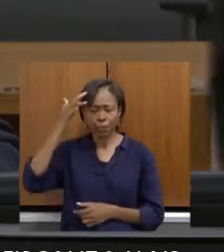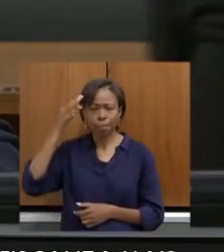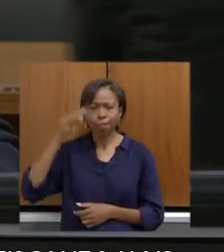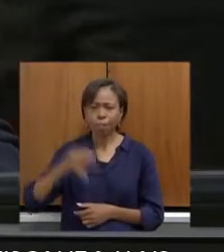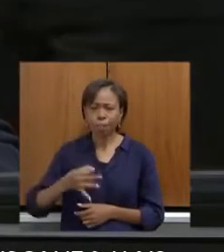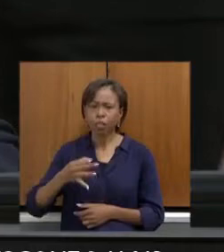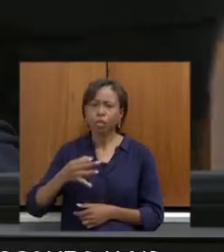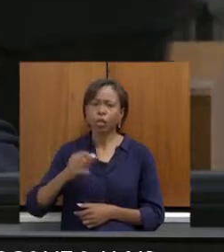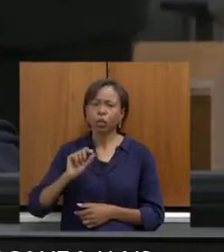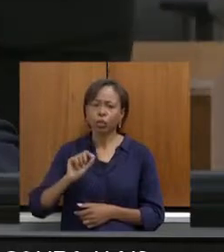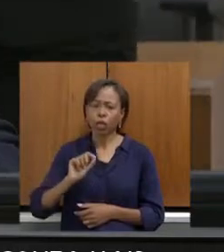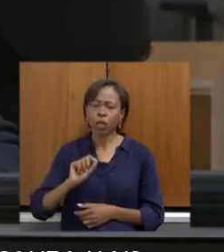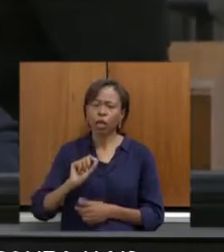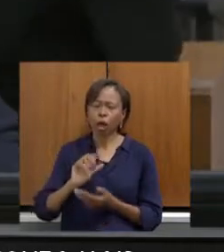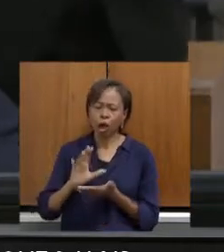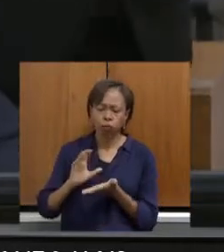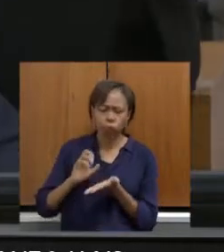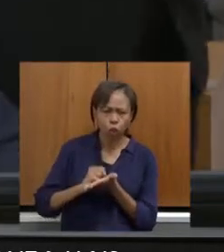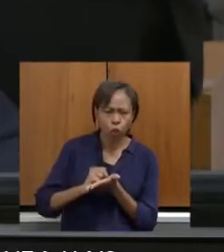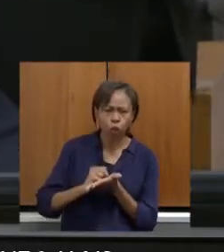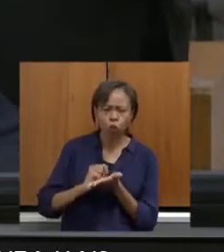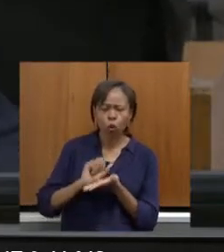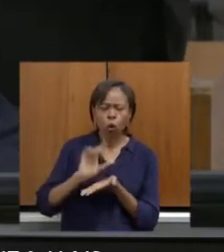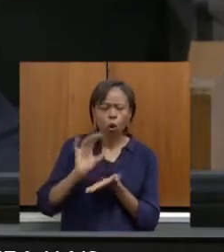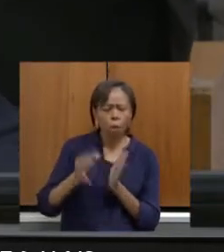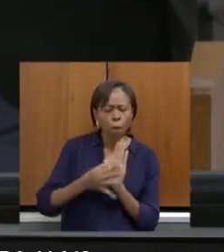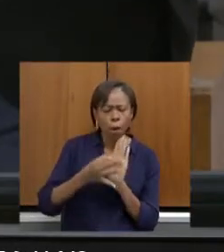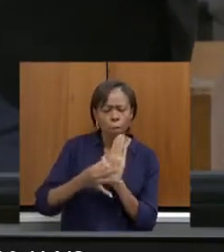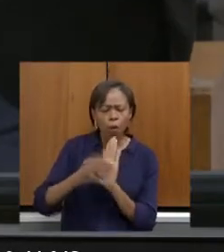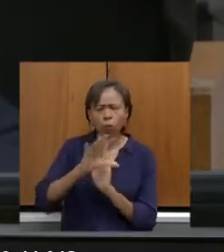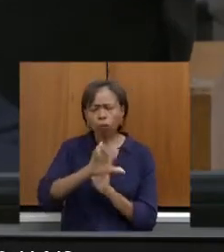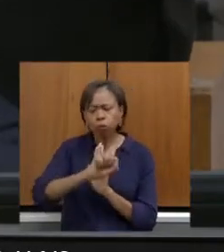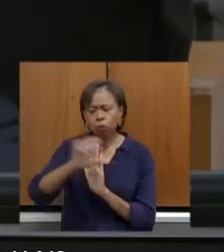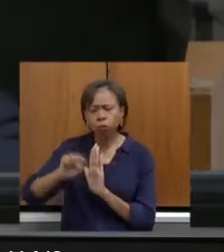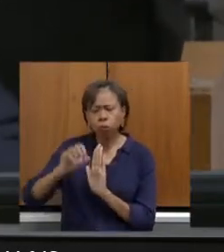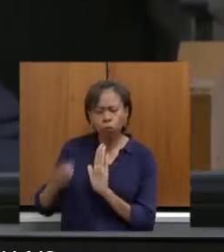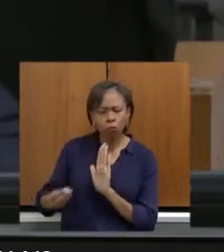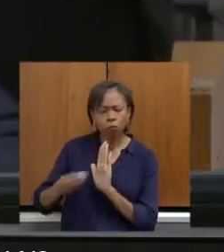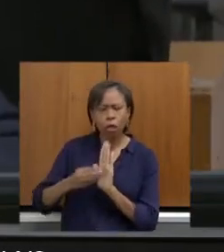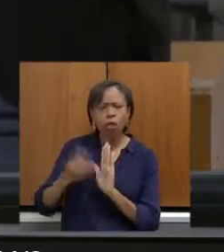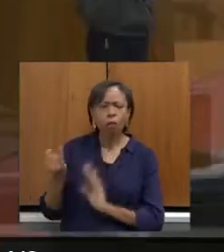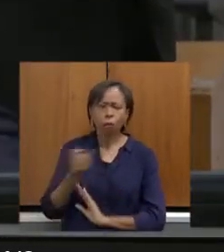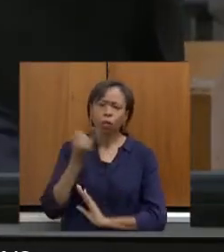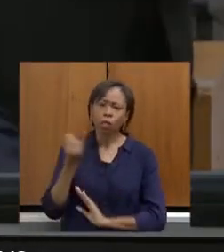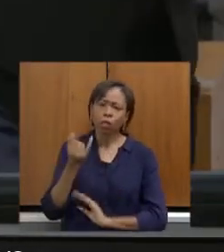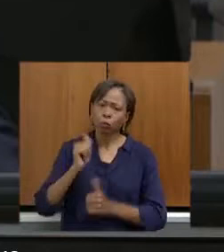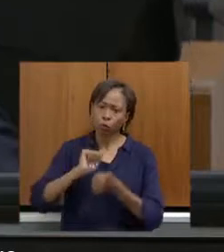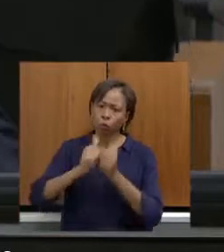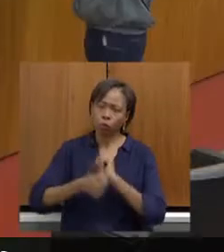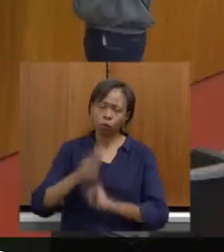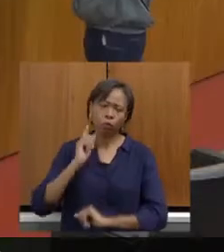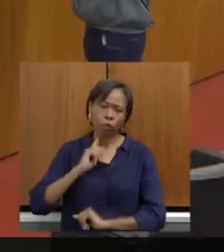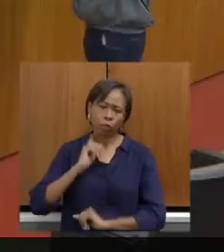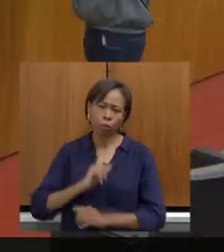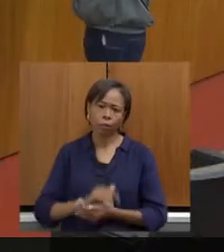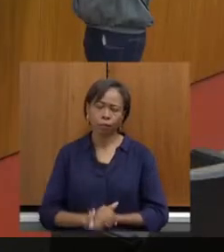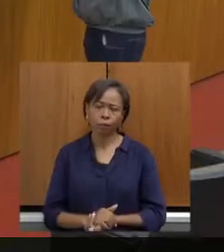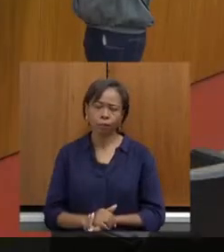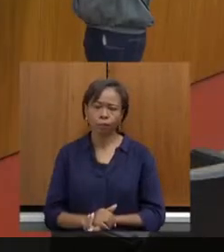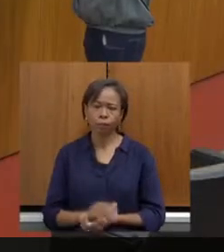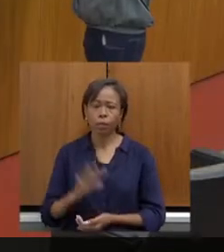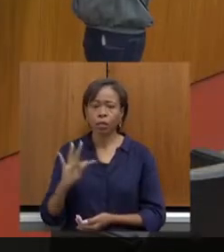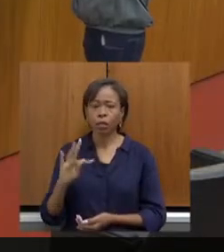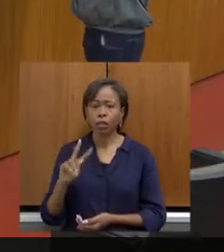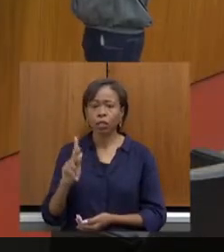os encaminhamentos vão ser importantes para que o esporte de Minas Gerais possa ganhar com isso. Tiago, mais alguma